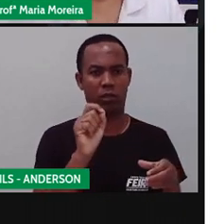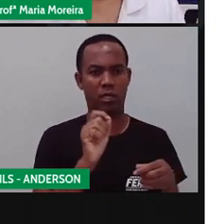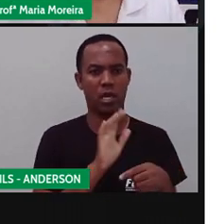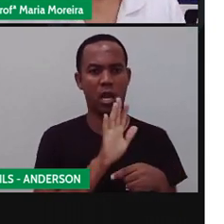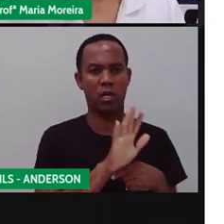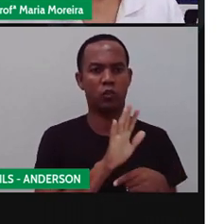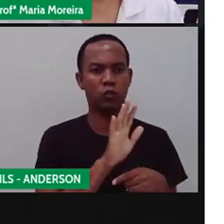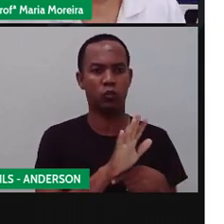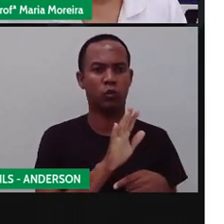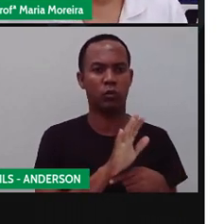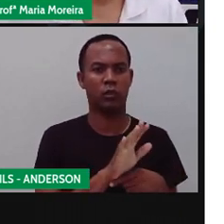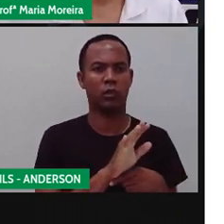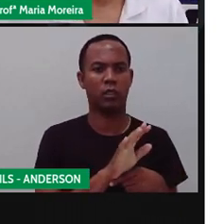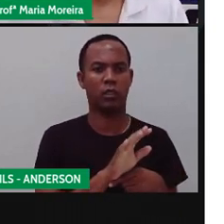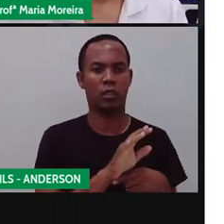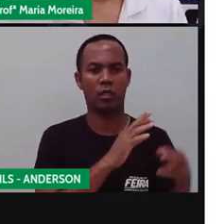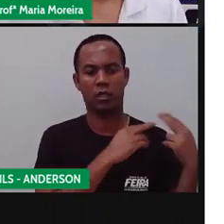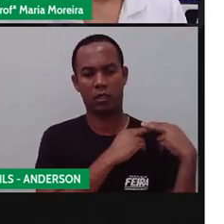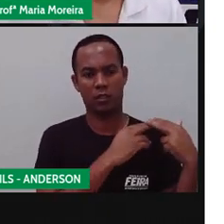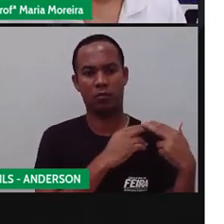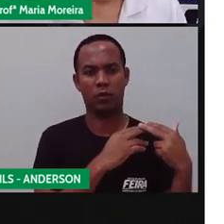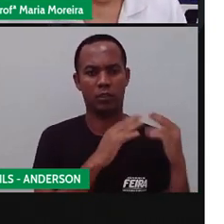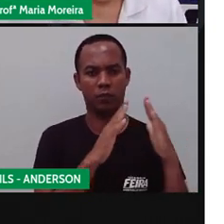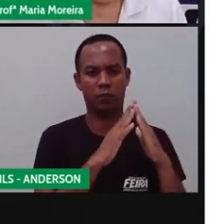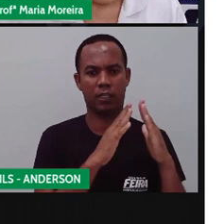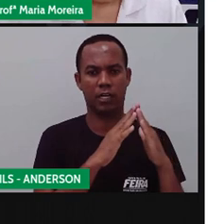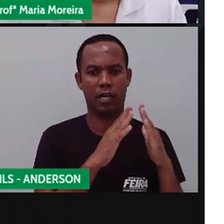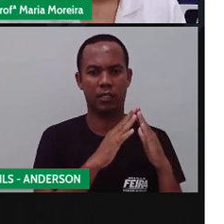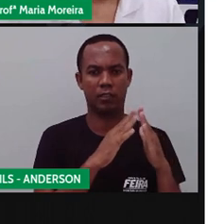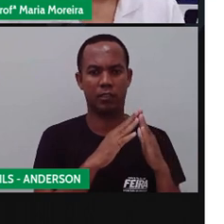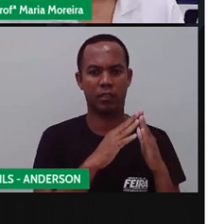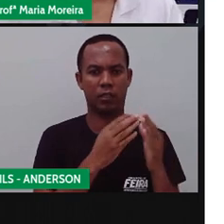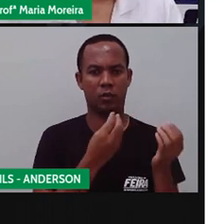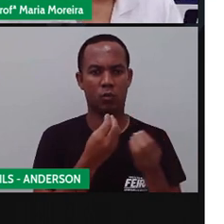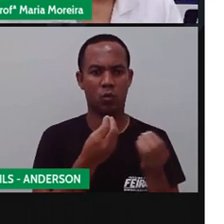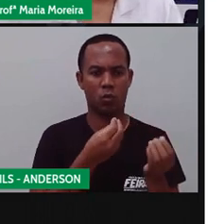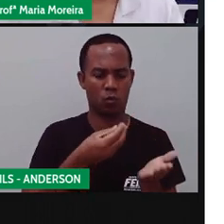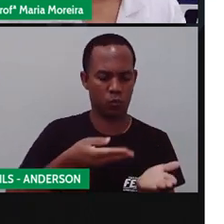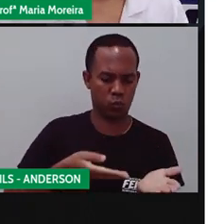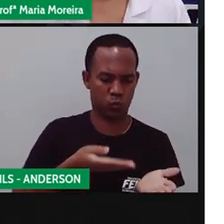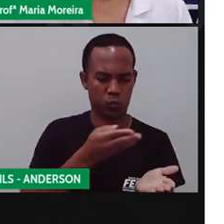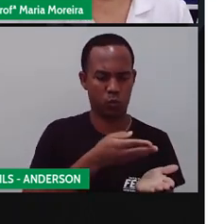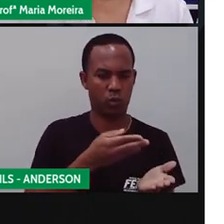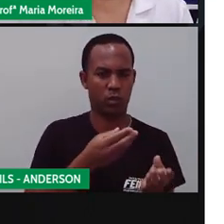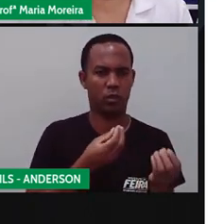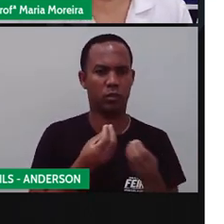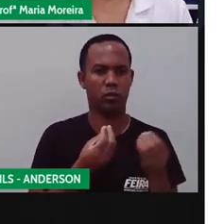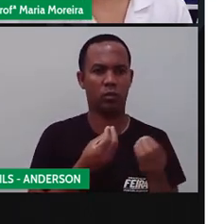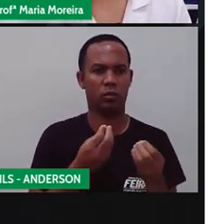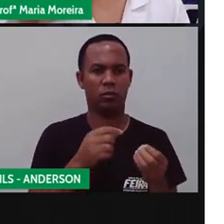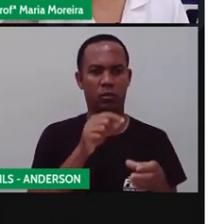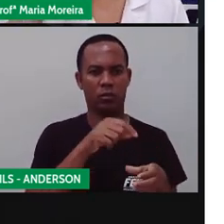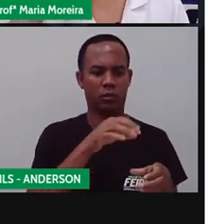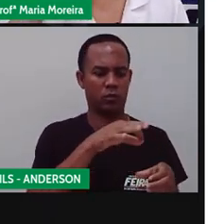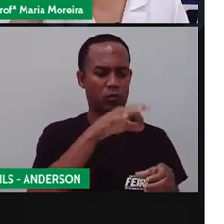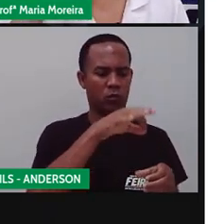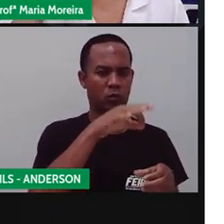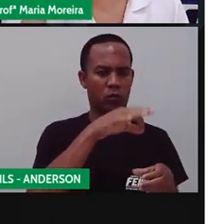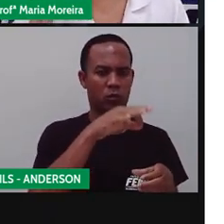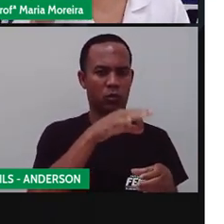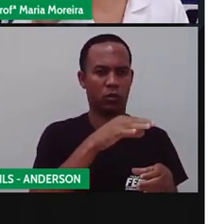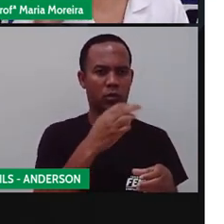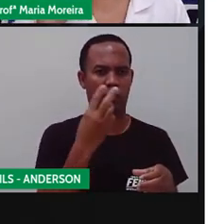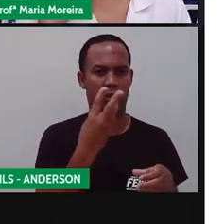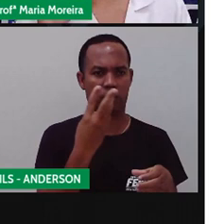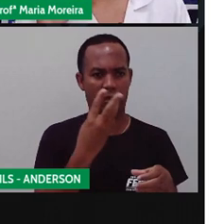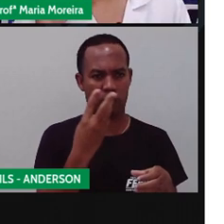responsável e verifique na sua casa. Colher de sopa, colher de sobremesa e colher de chá. Três tipos